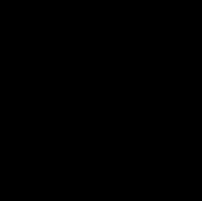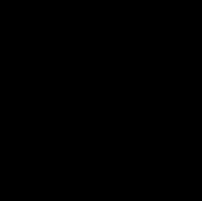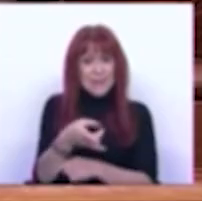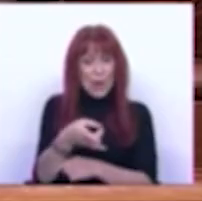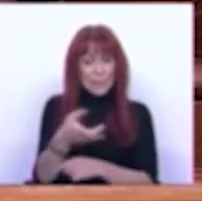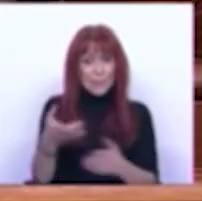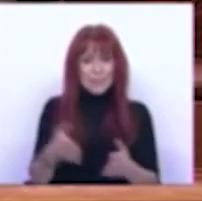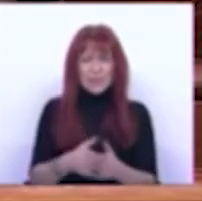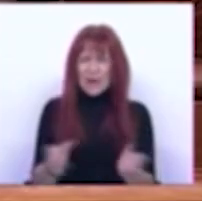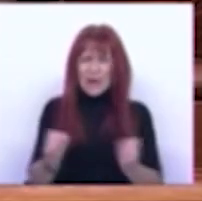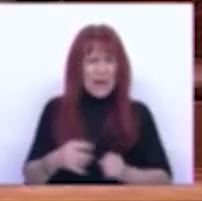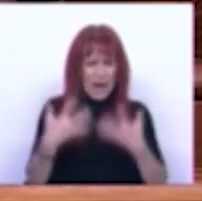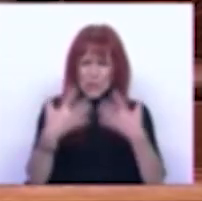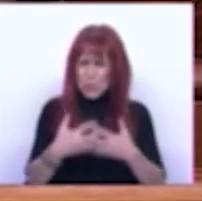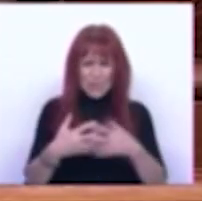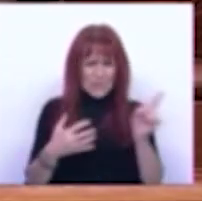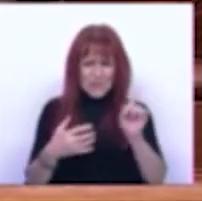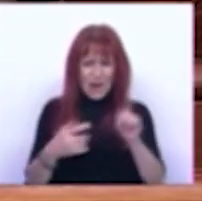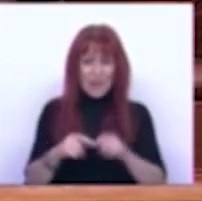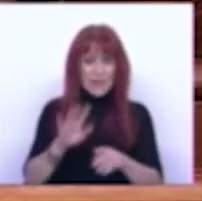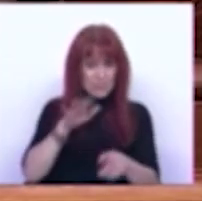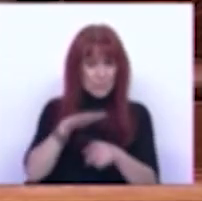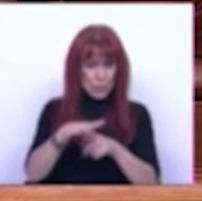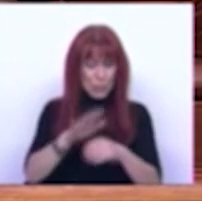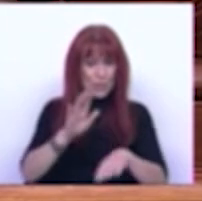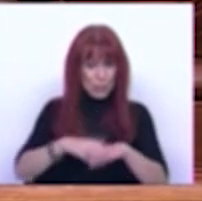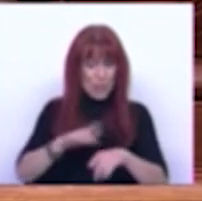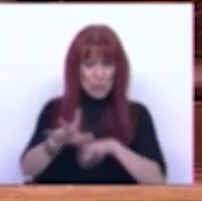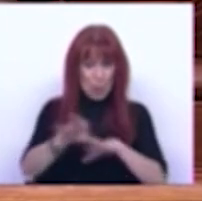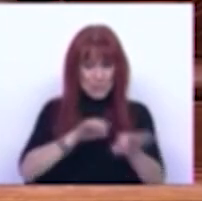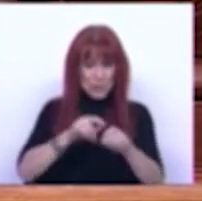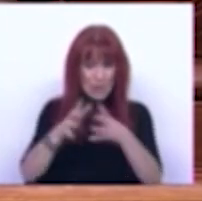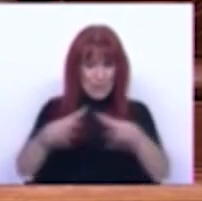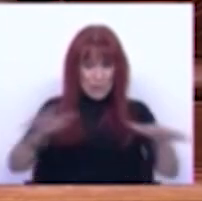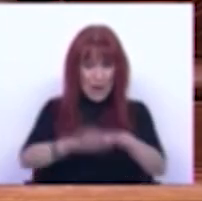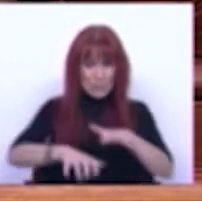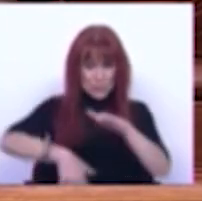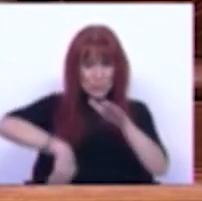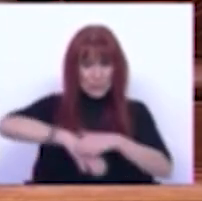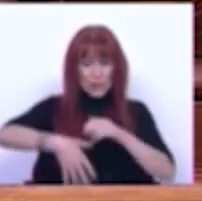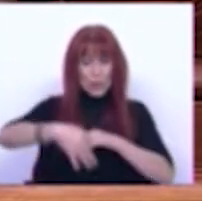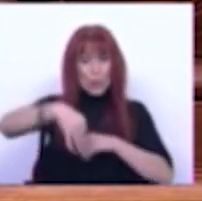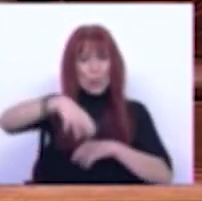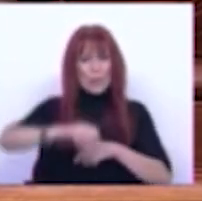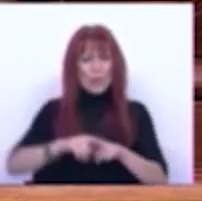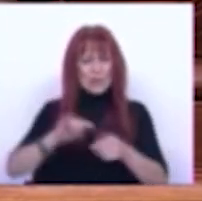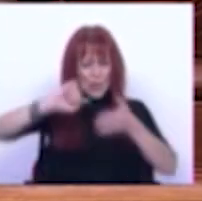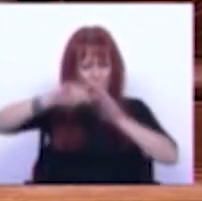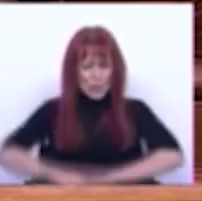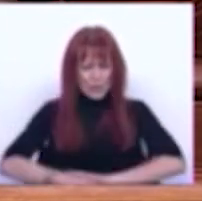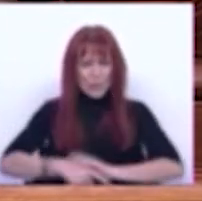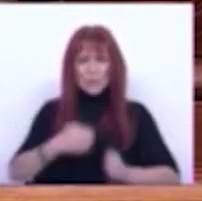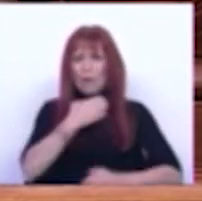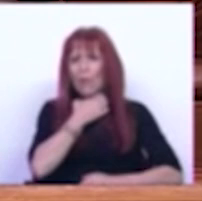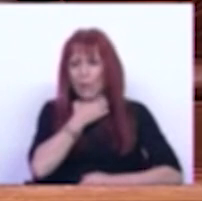Ninguém tenha dúvidas das consequências que terão as opções desta maioria absoluta do PS no aprofundamento dos